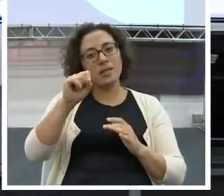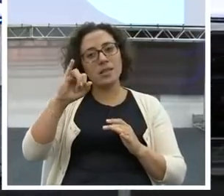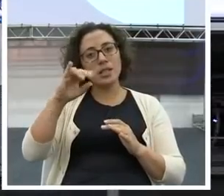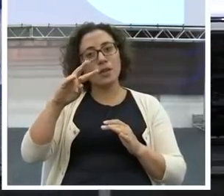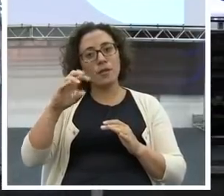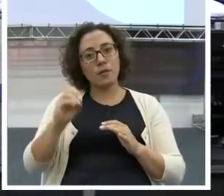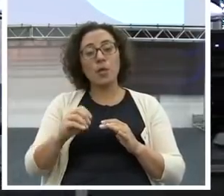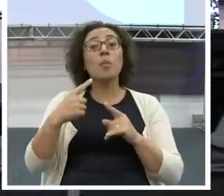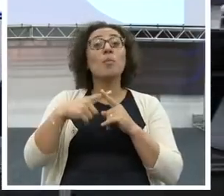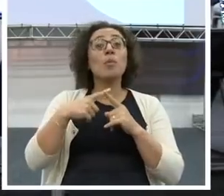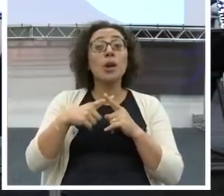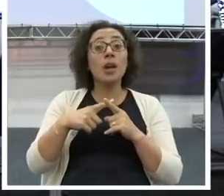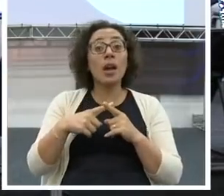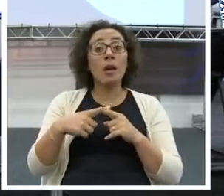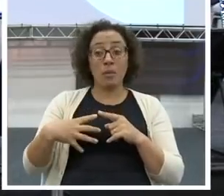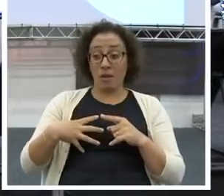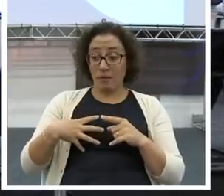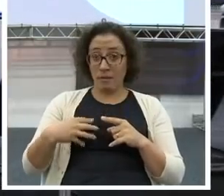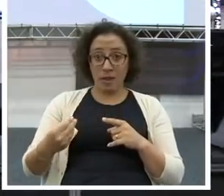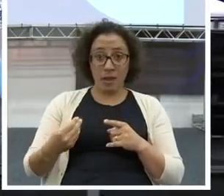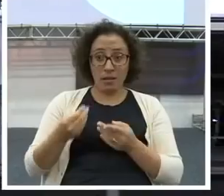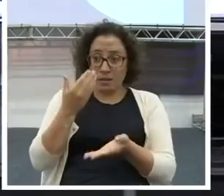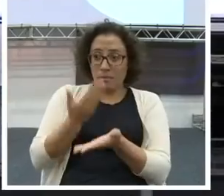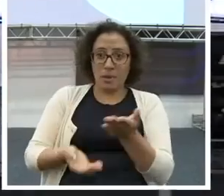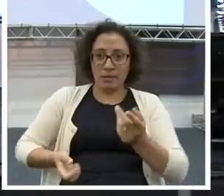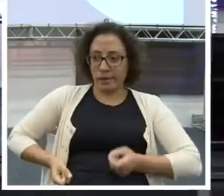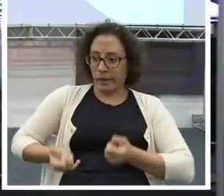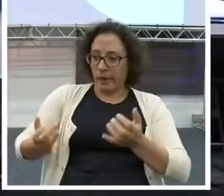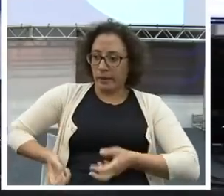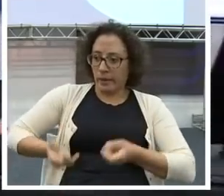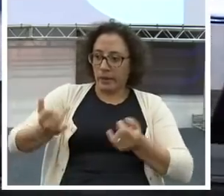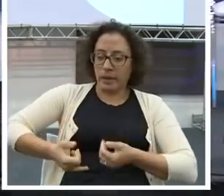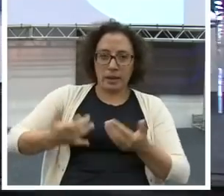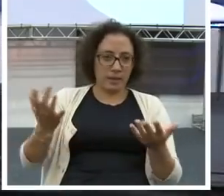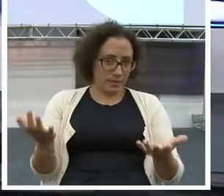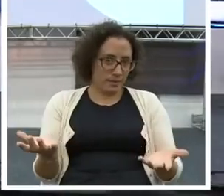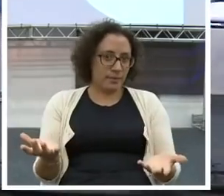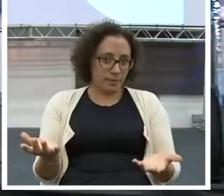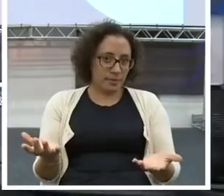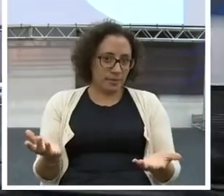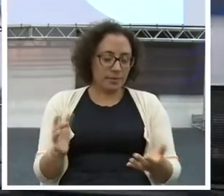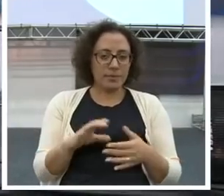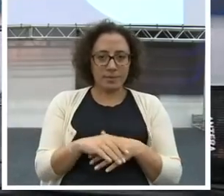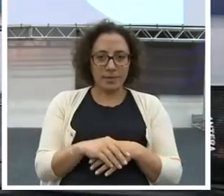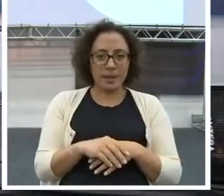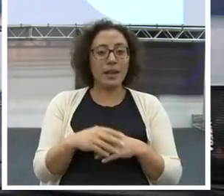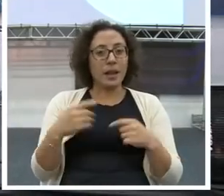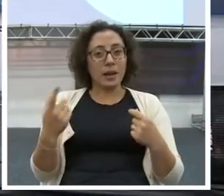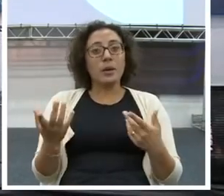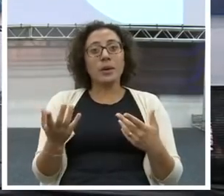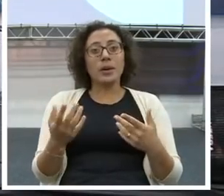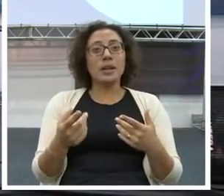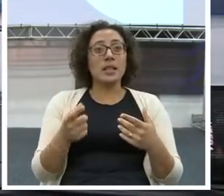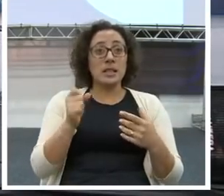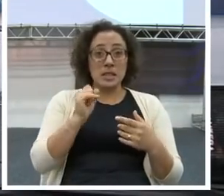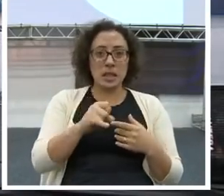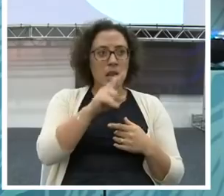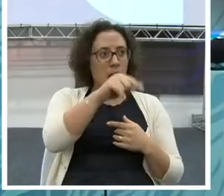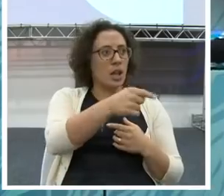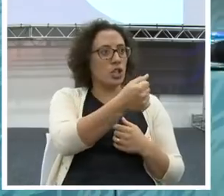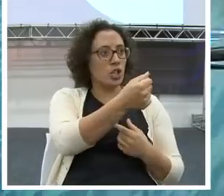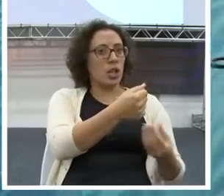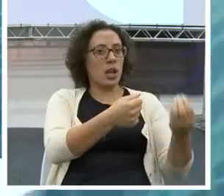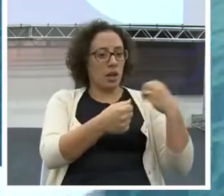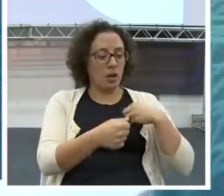Olha, eu tenho meia dúzia, Eles têm que ganhar bem. Olha só. Entende? Então, deu dinheiro, ativo.